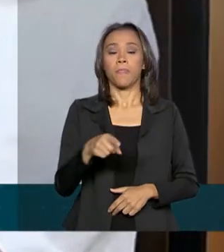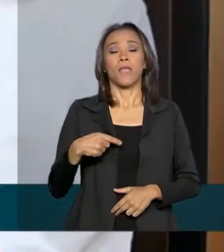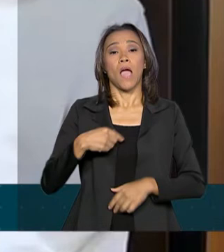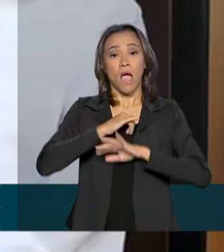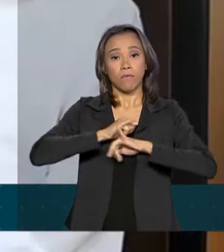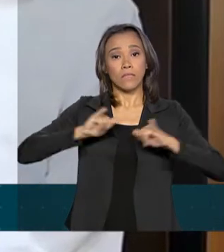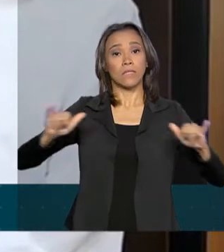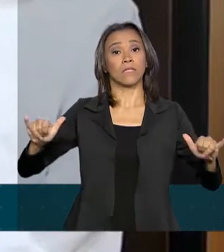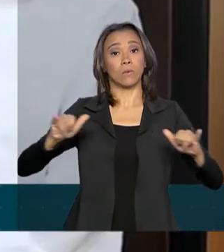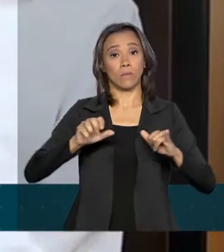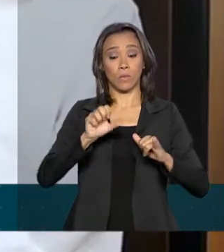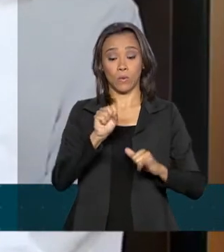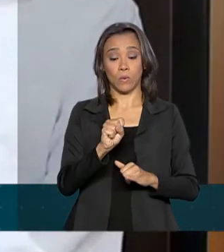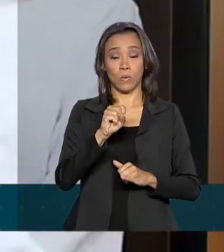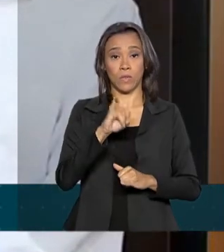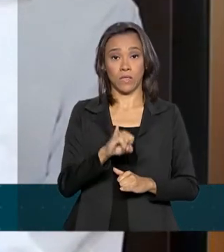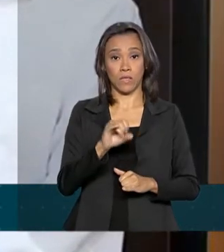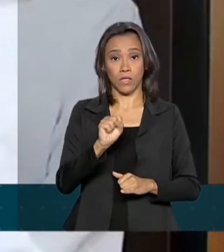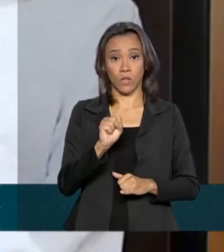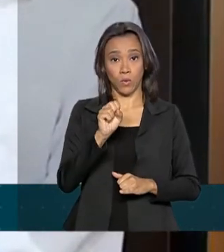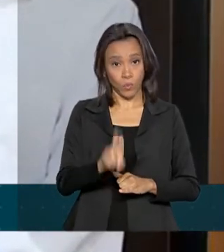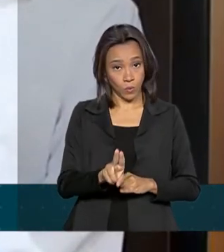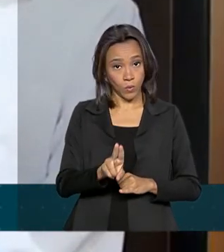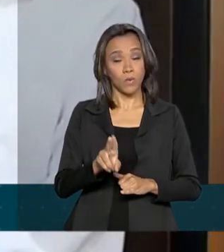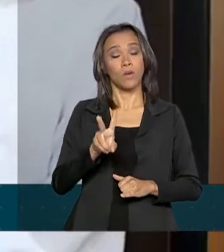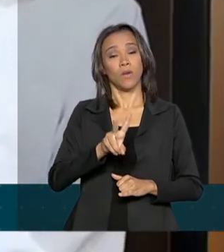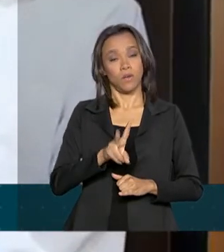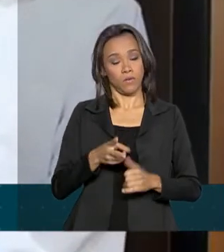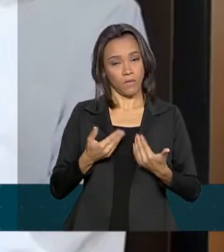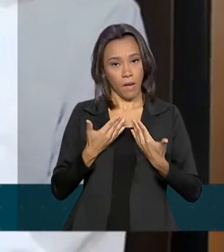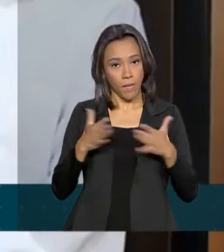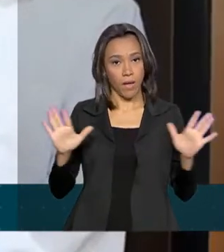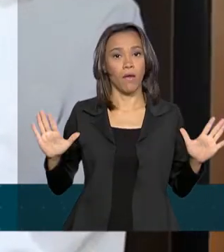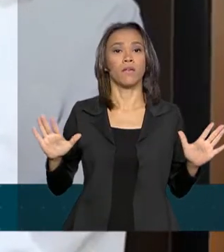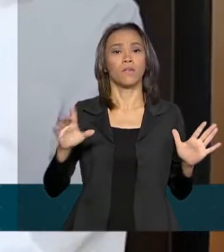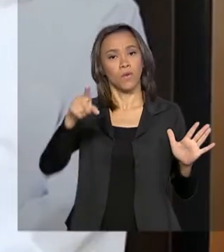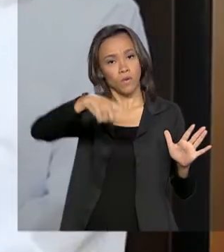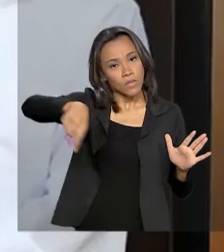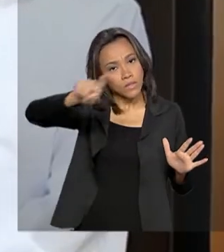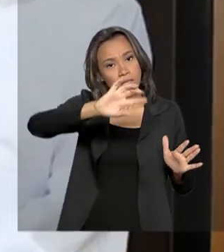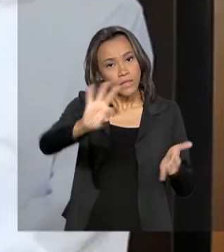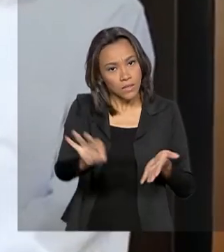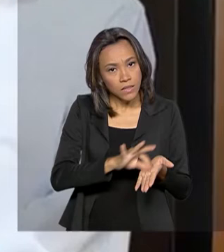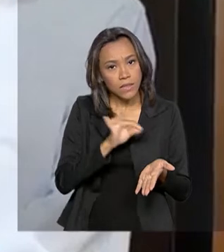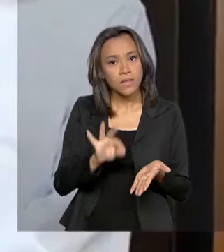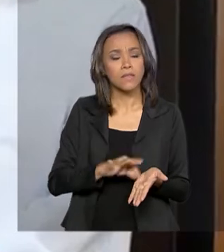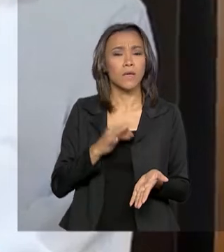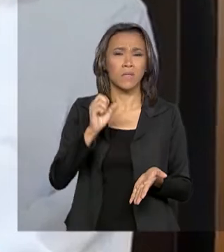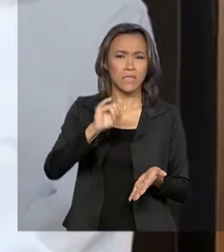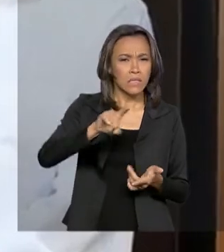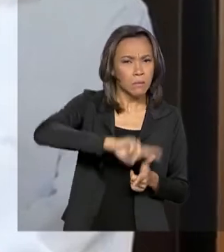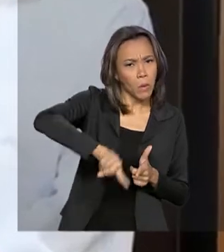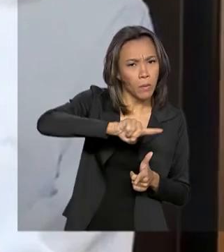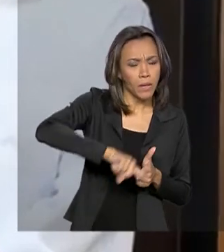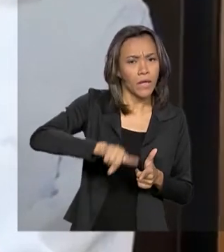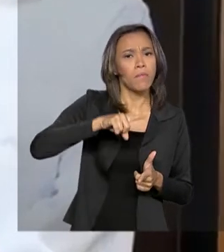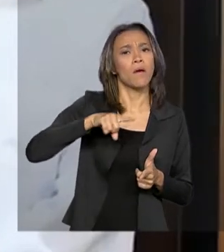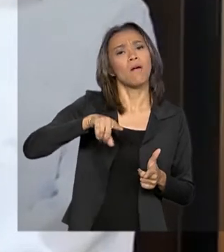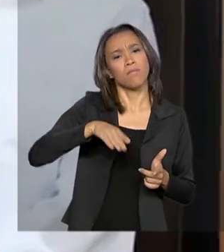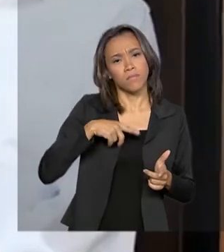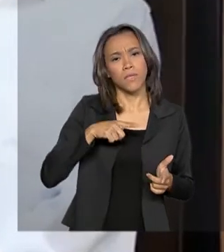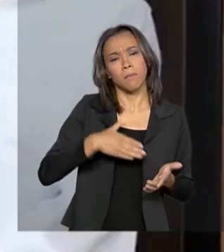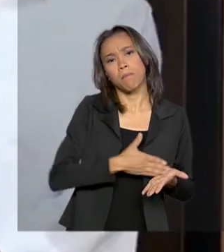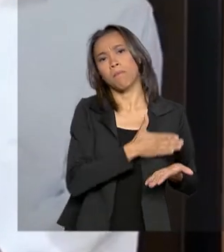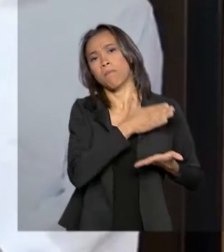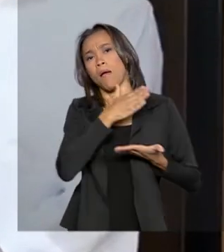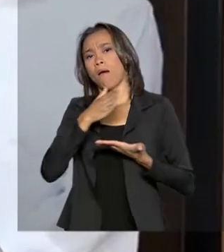aí no prazo que era previsto, faço a inscrição e para quem tiver qualquer problema, a gente está estendendo em mais